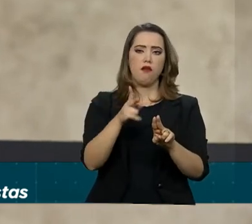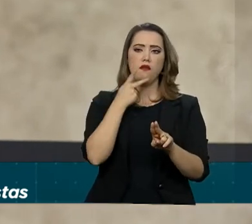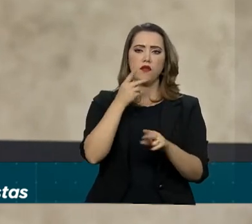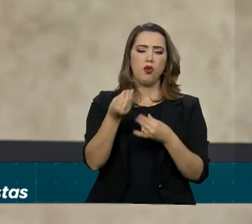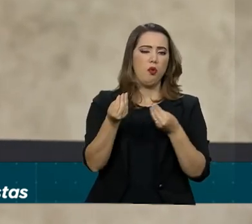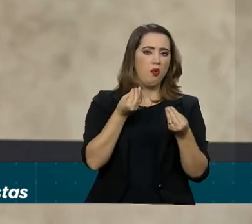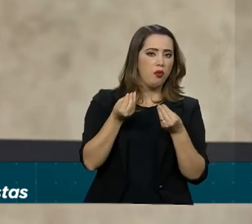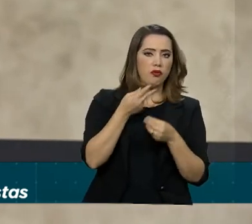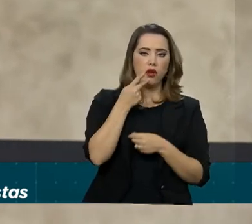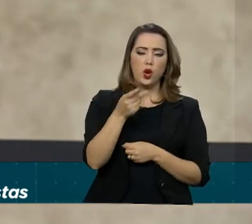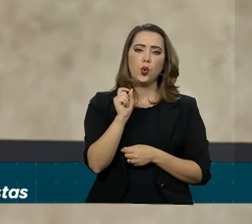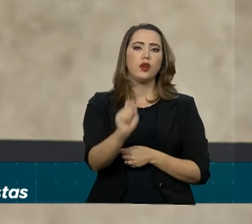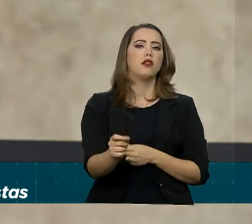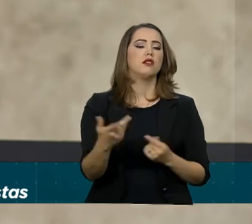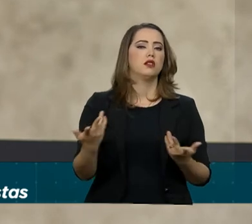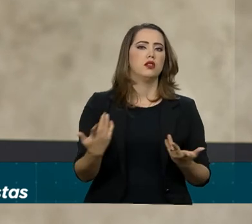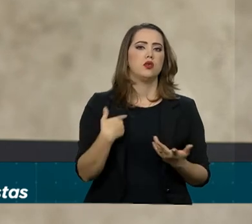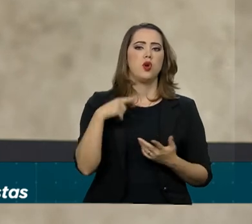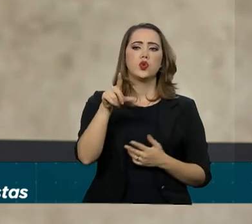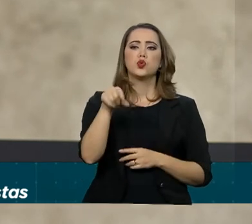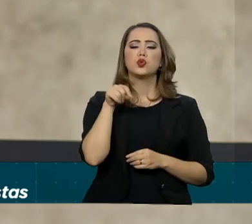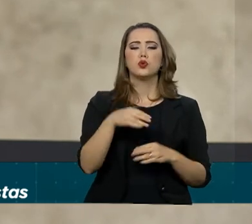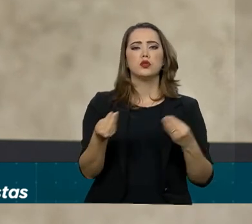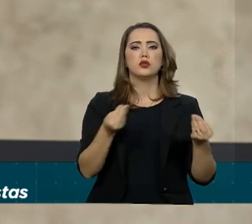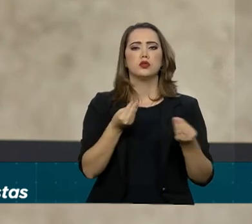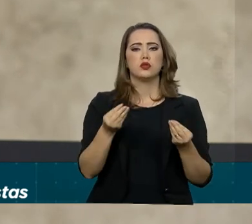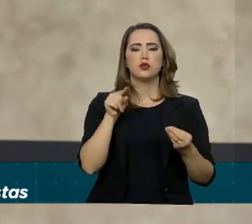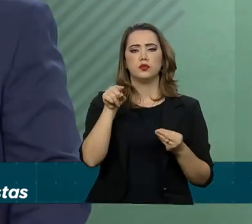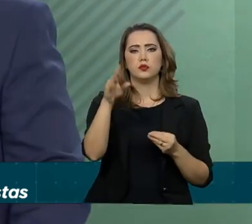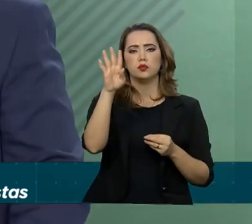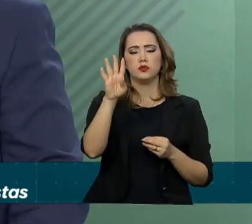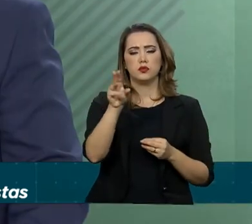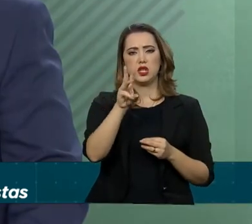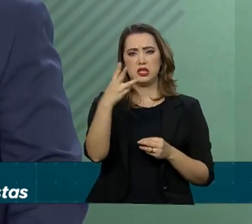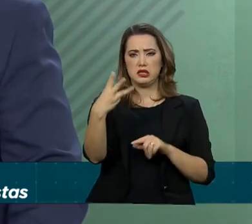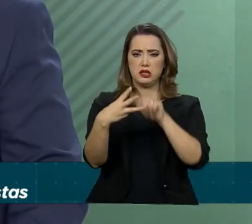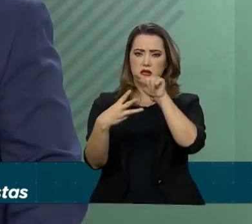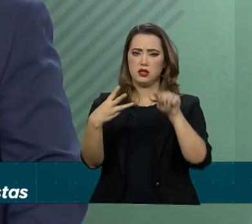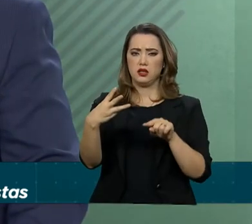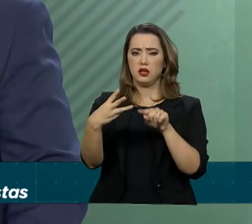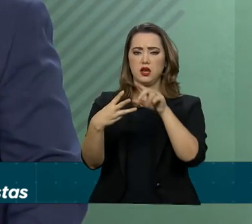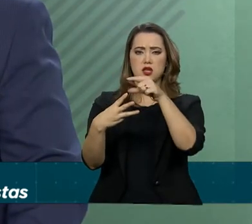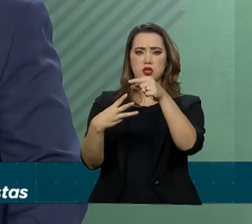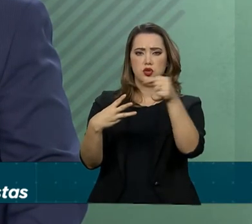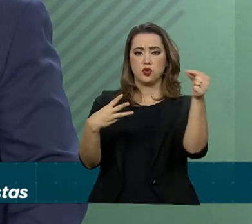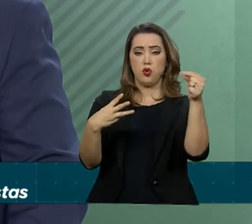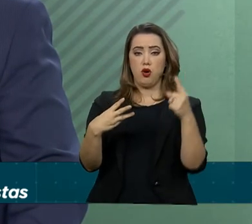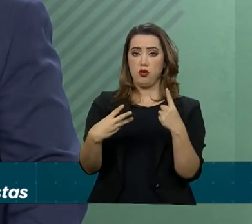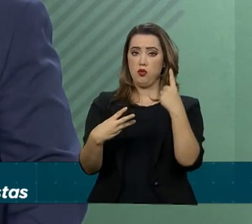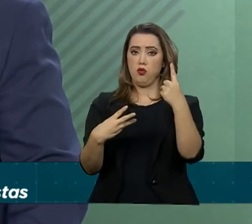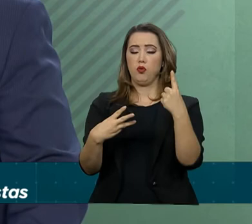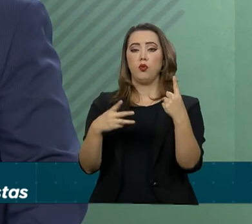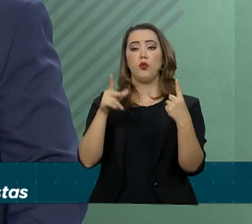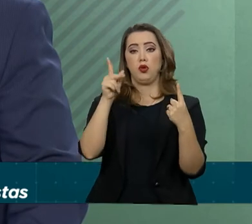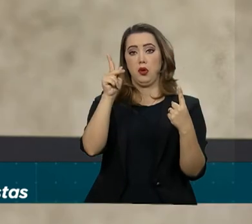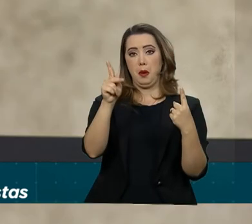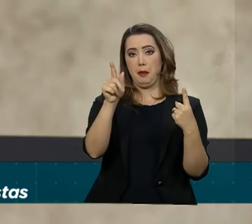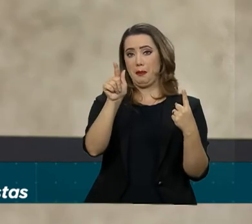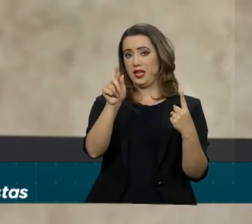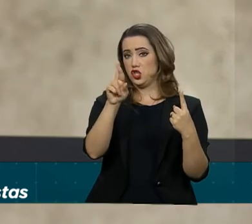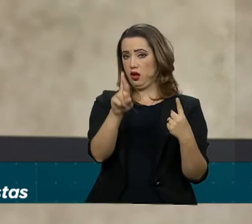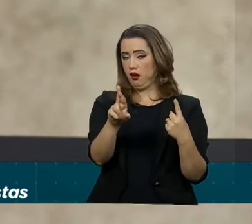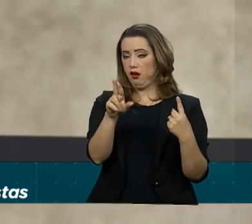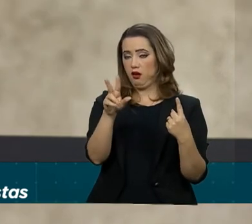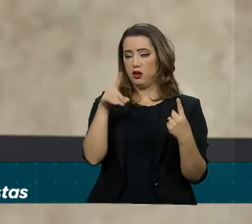relação a isso, qual é o critério que ele pretende adotar para essa indicação do Procurador-Geral da República, se ele